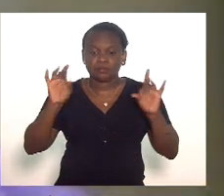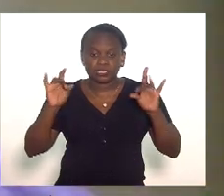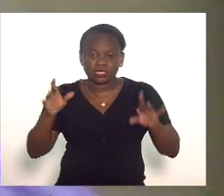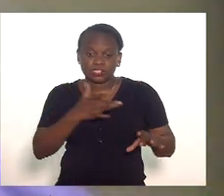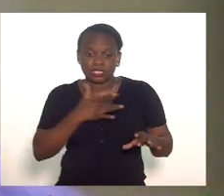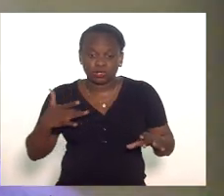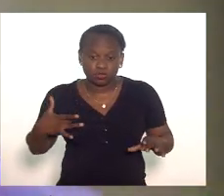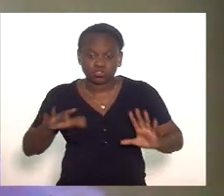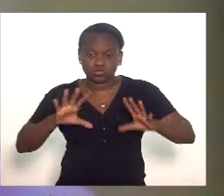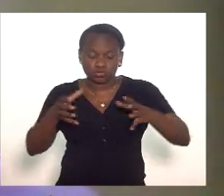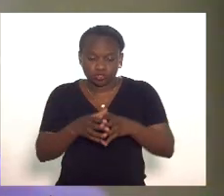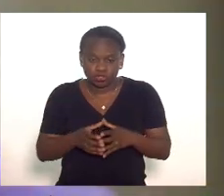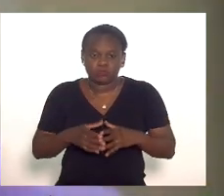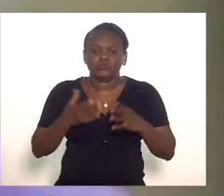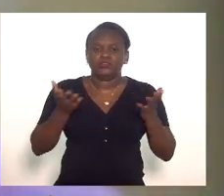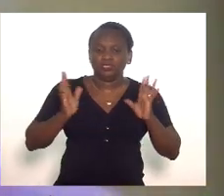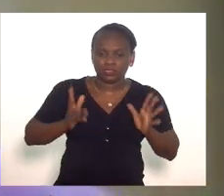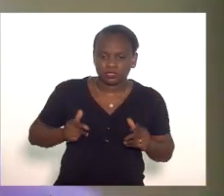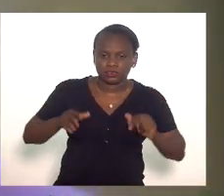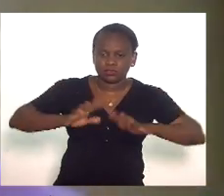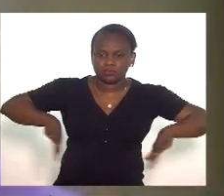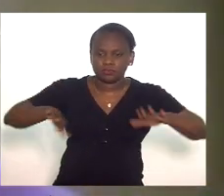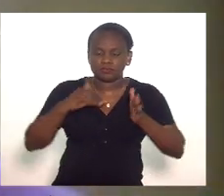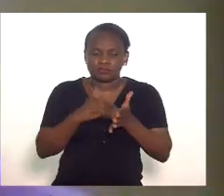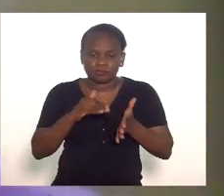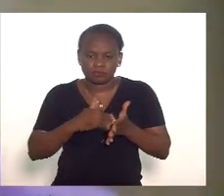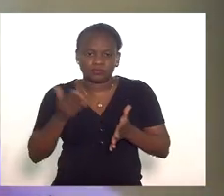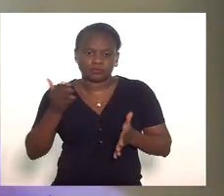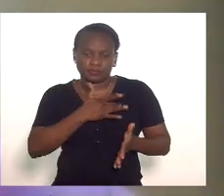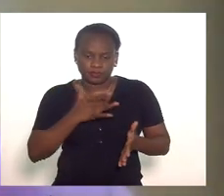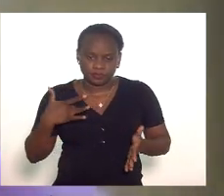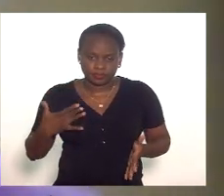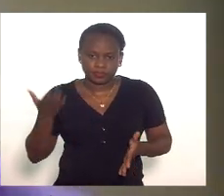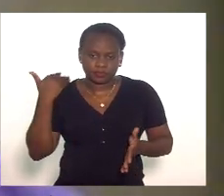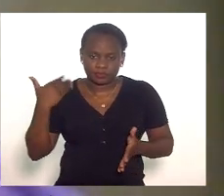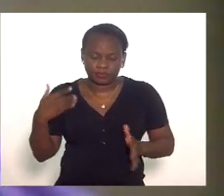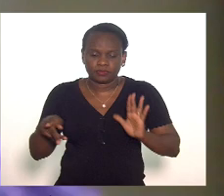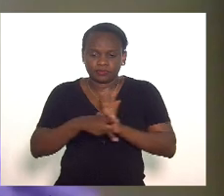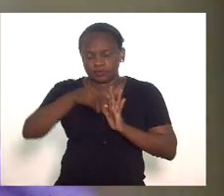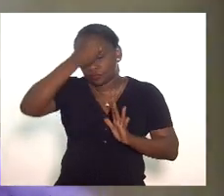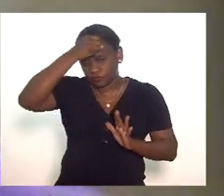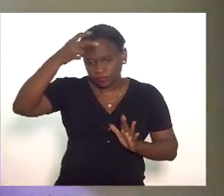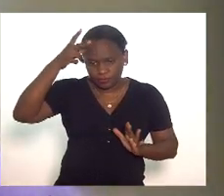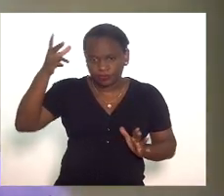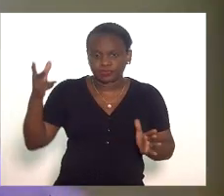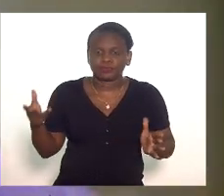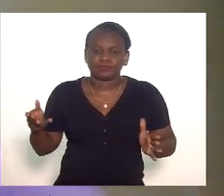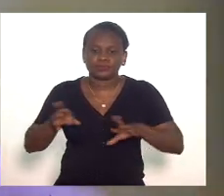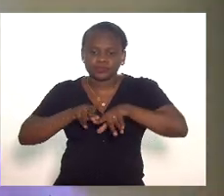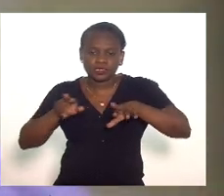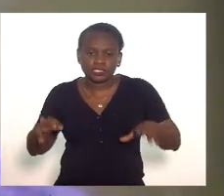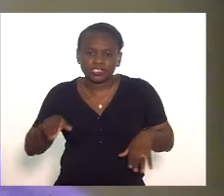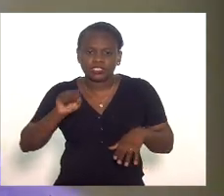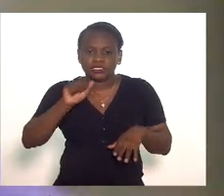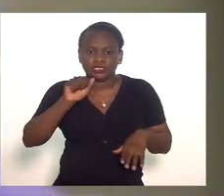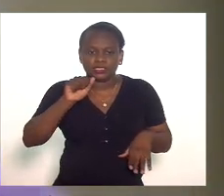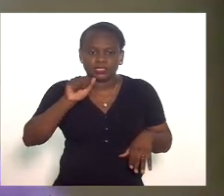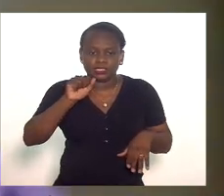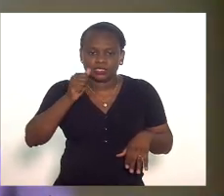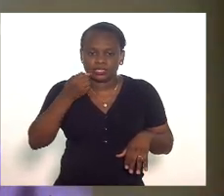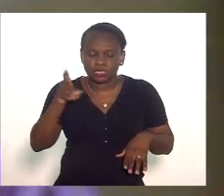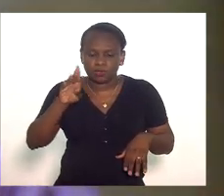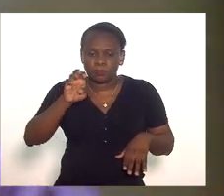sanitarista foi secretário de saúde de municípios como São Bernardo do